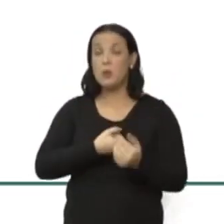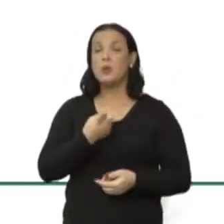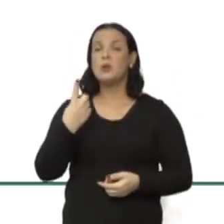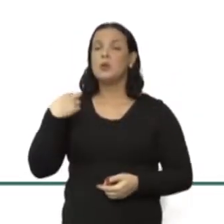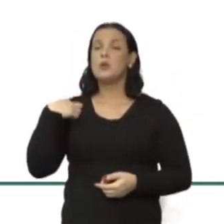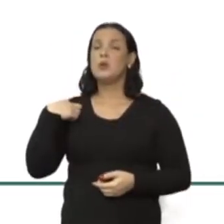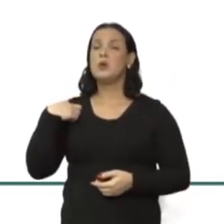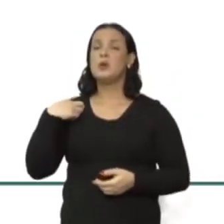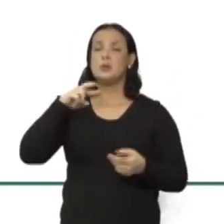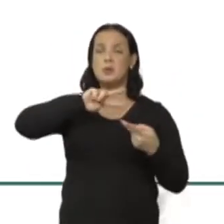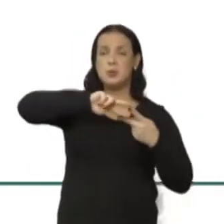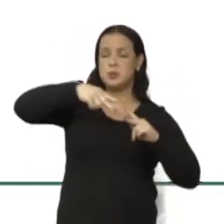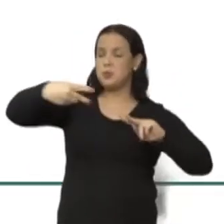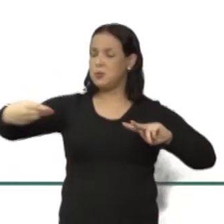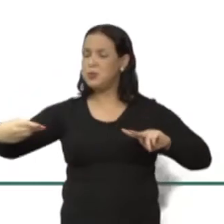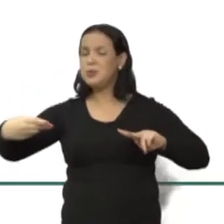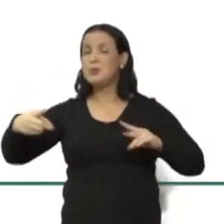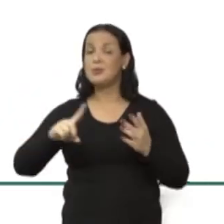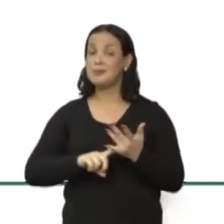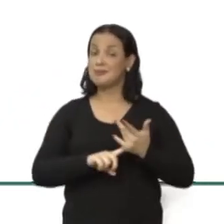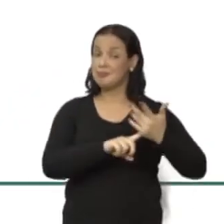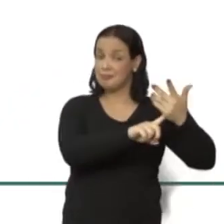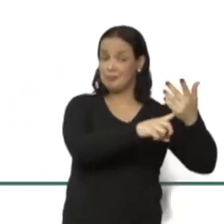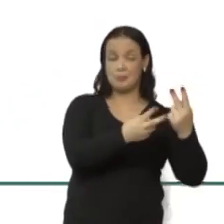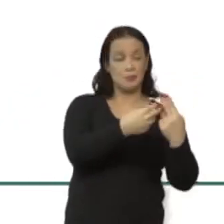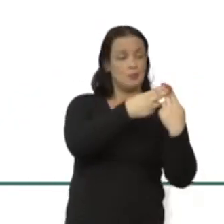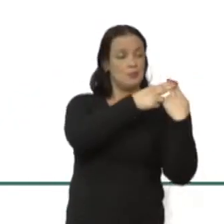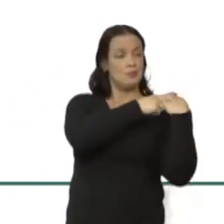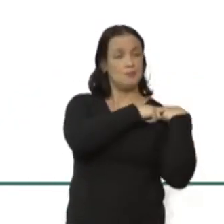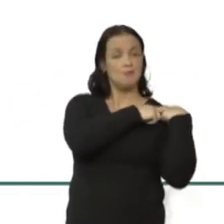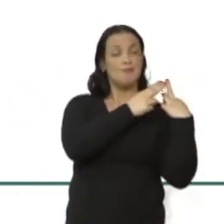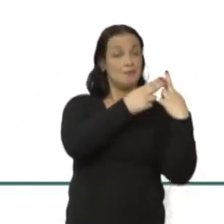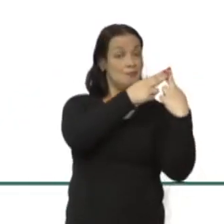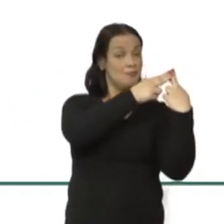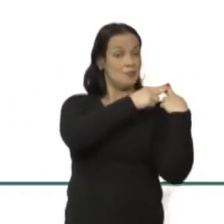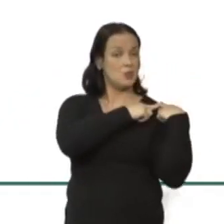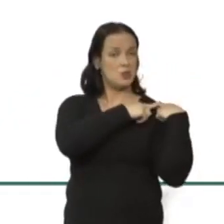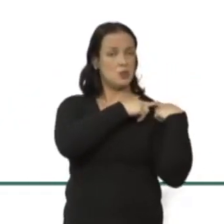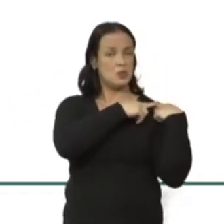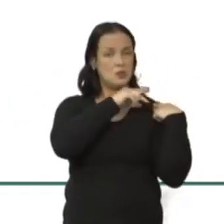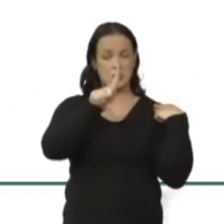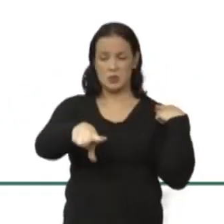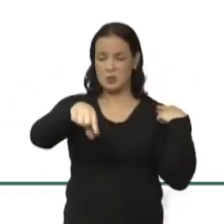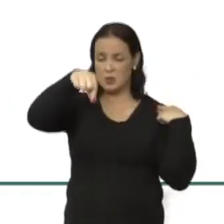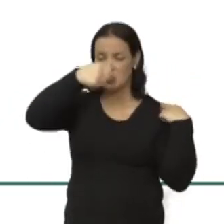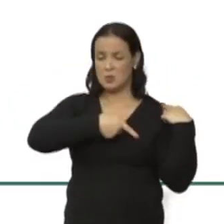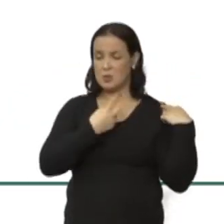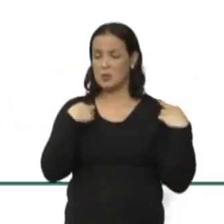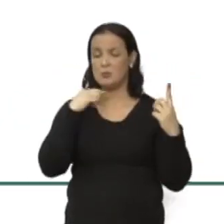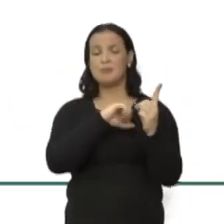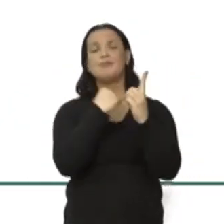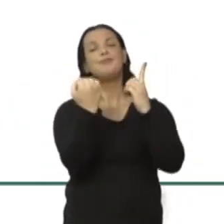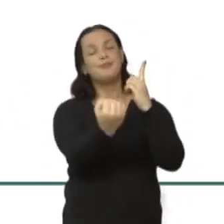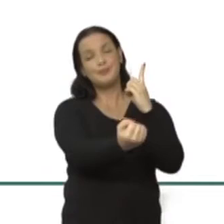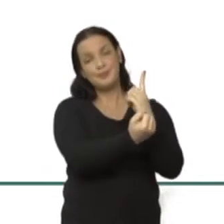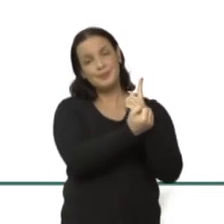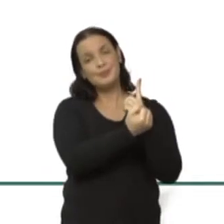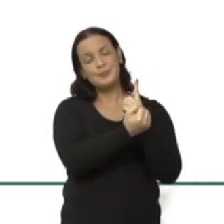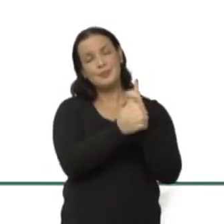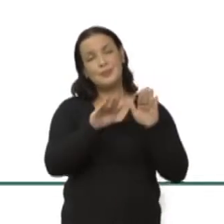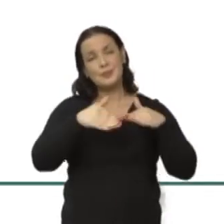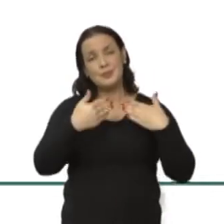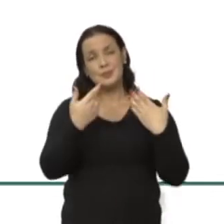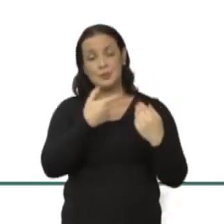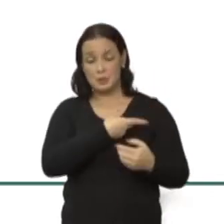responsabilidade para a tecnologia de tomar uma série de decisões dentro da nossa sociedade e a gente